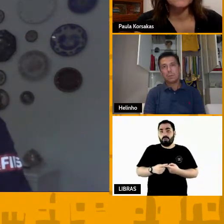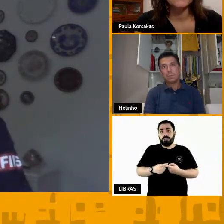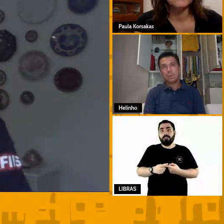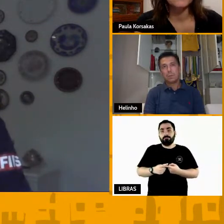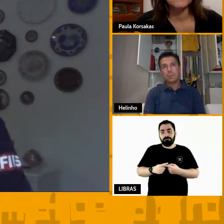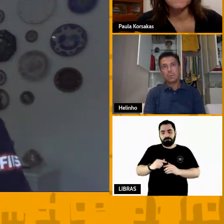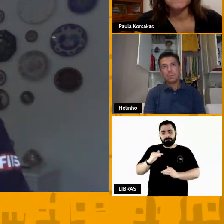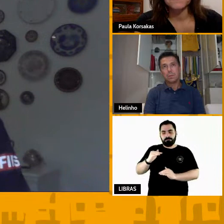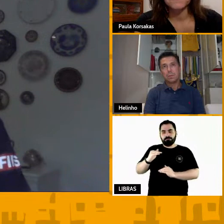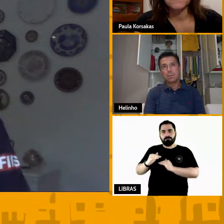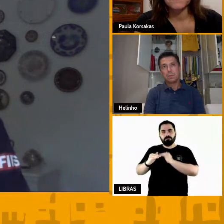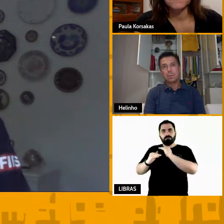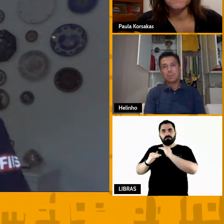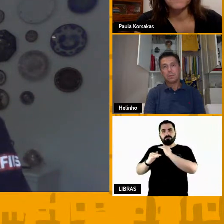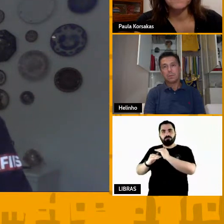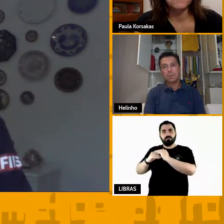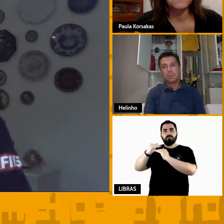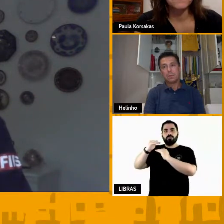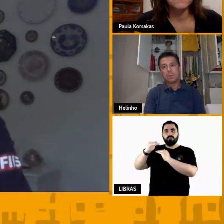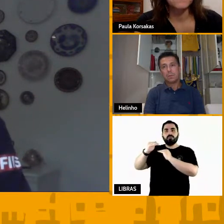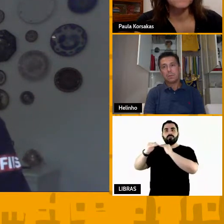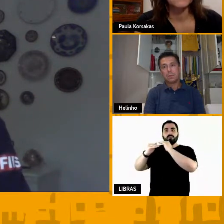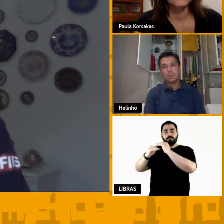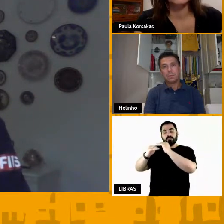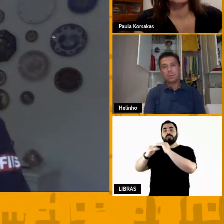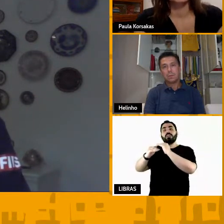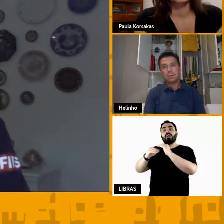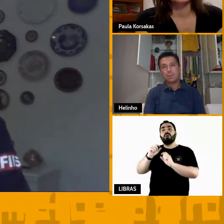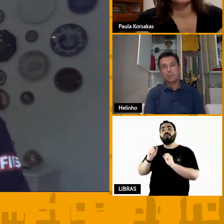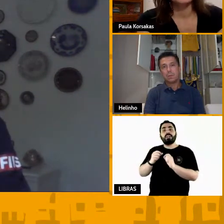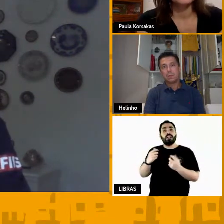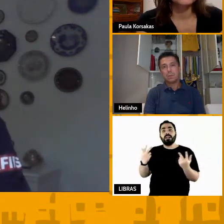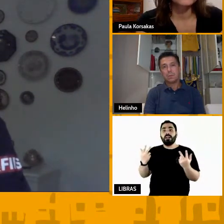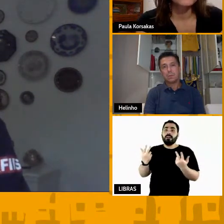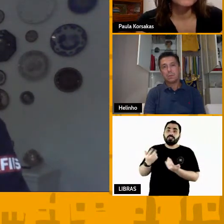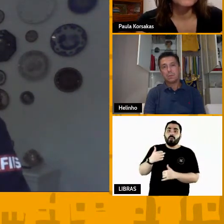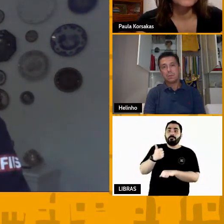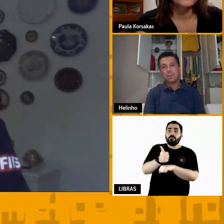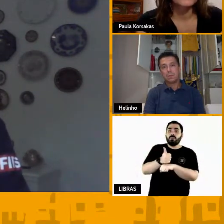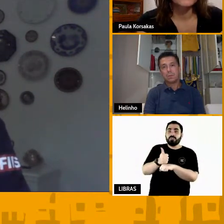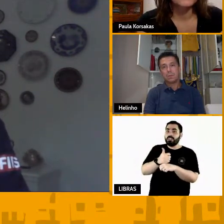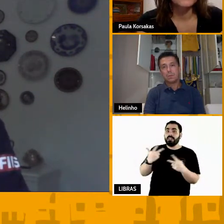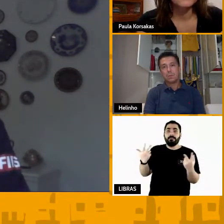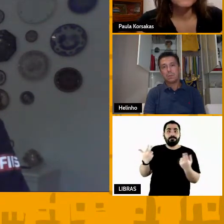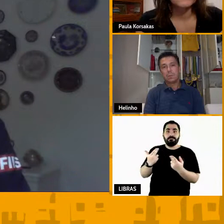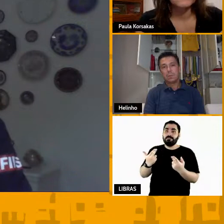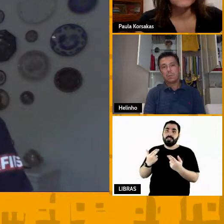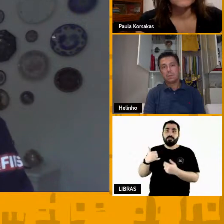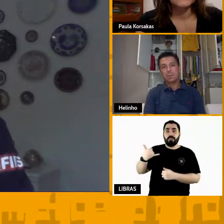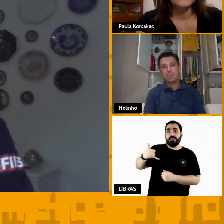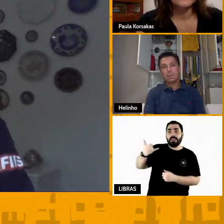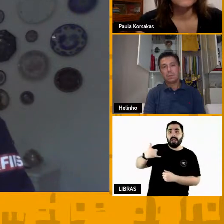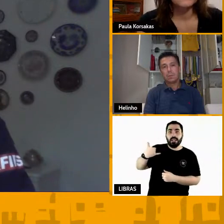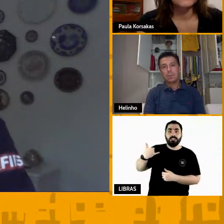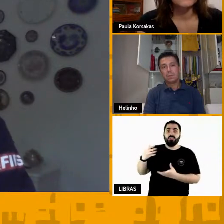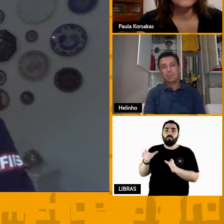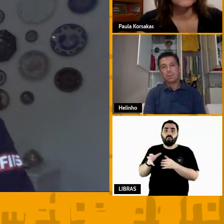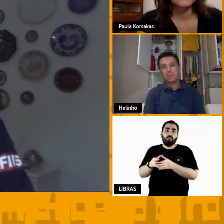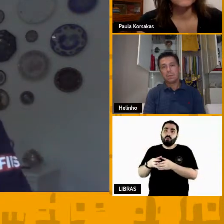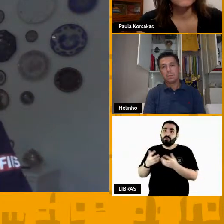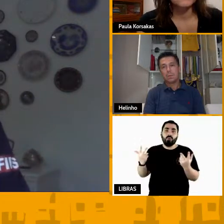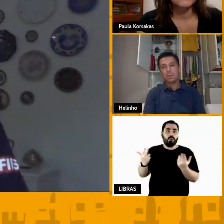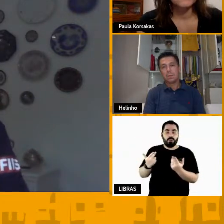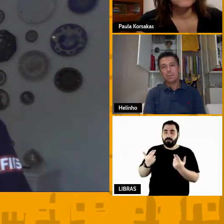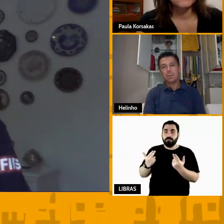jogando com atletas muito da sua mesma idade da sua mesma categoria e ali o grau de dificuldade é diferente